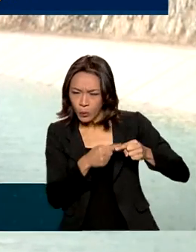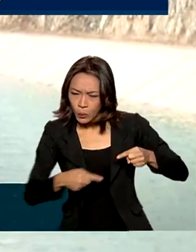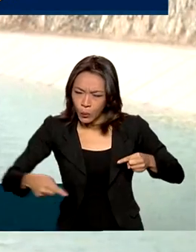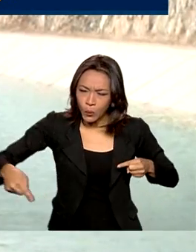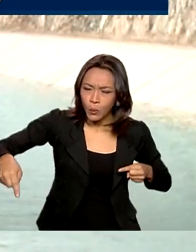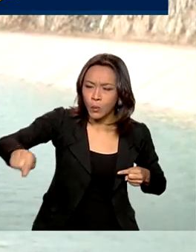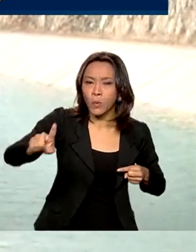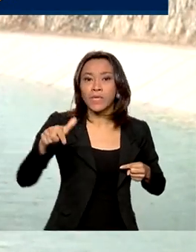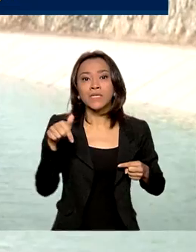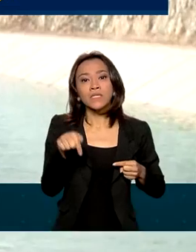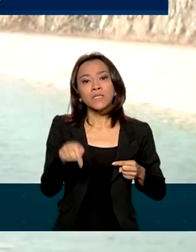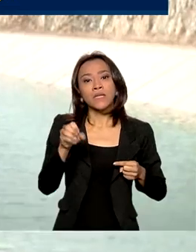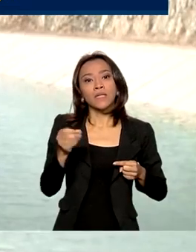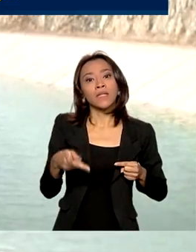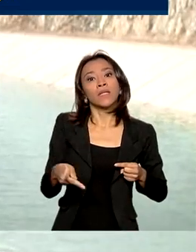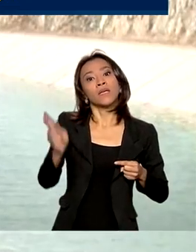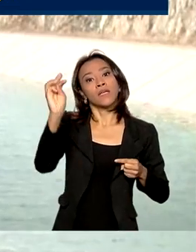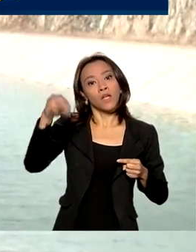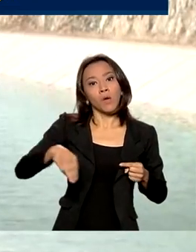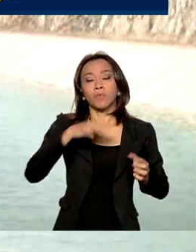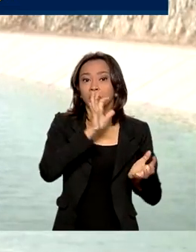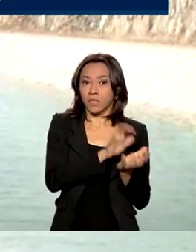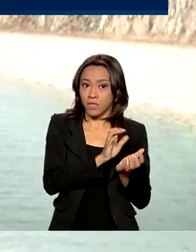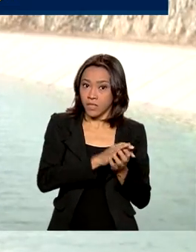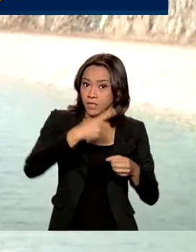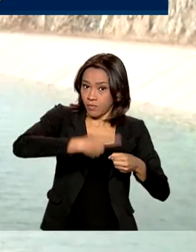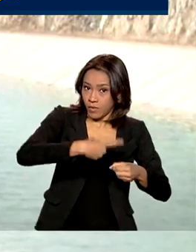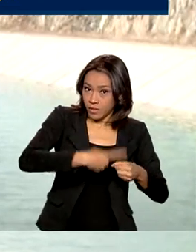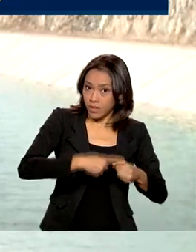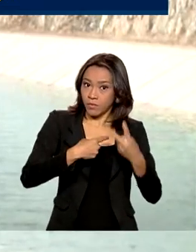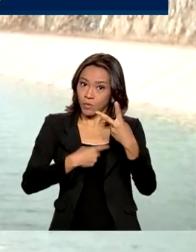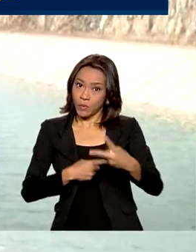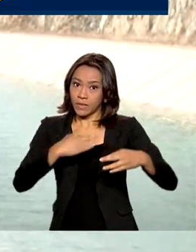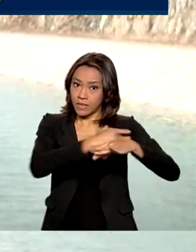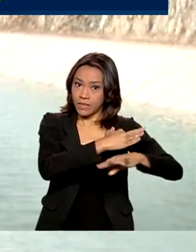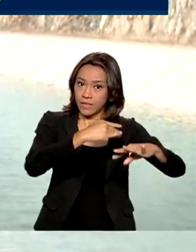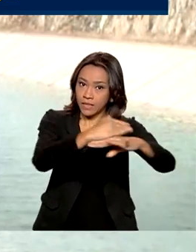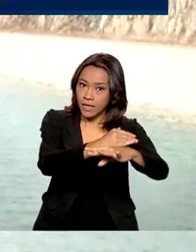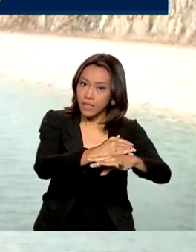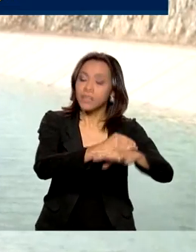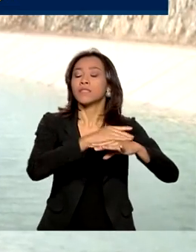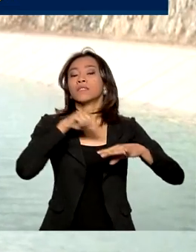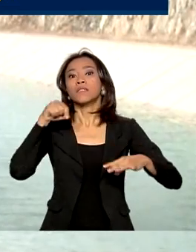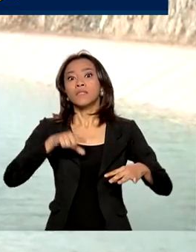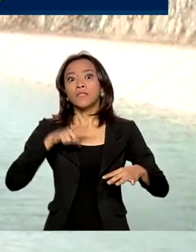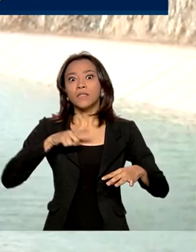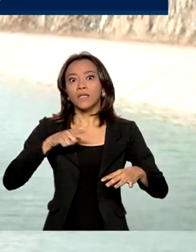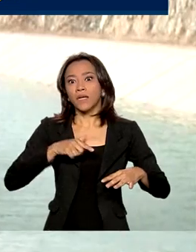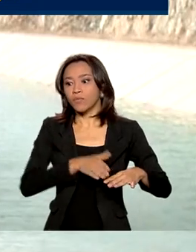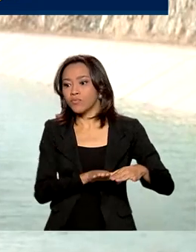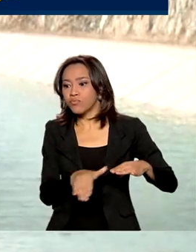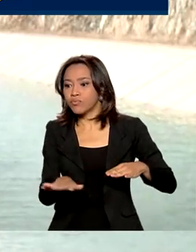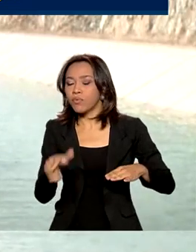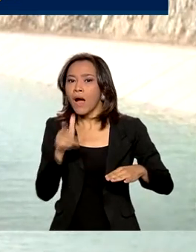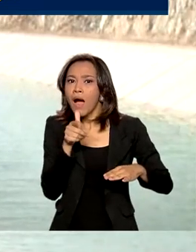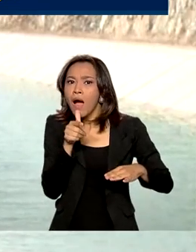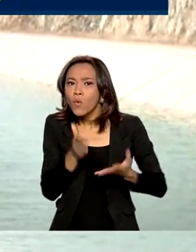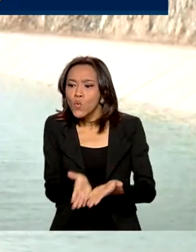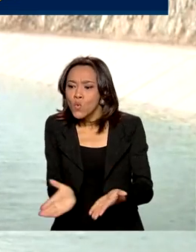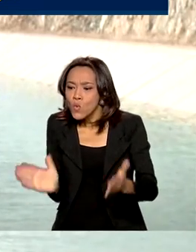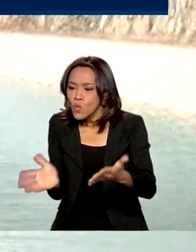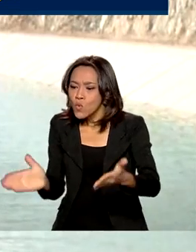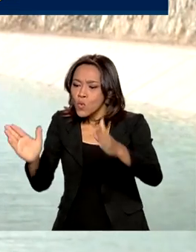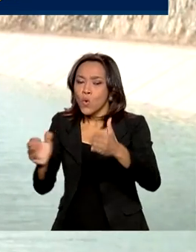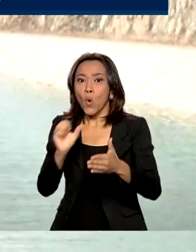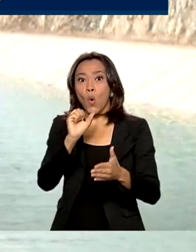extensão cruzando os municípios pernambucanos de Sertânia e Arco Verde, com uma vazão de mais de 8 mil litros de água